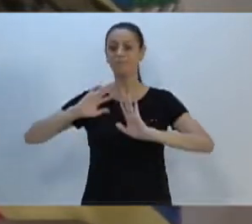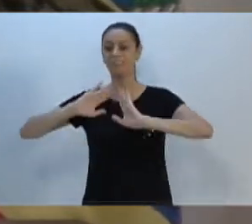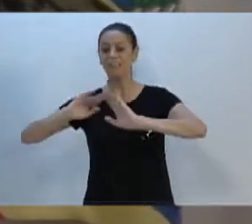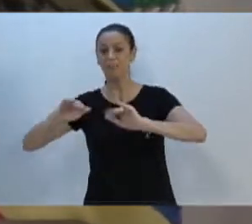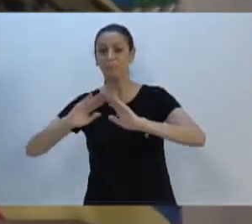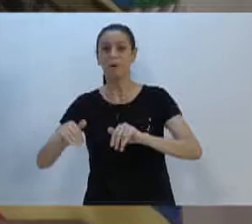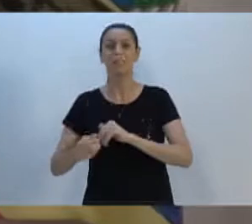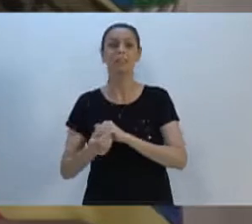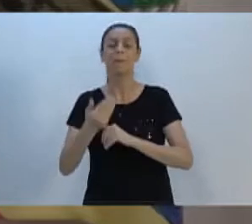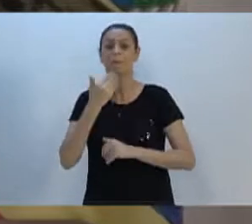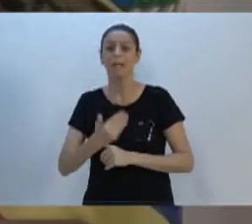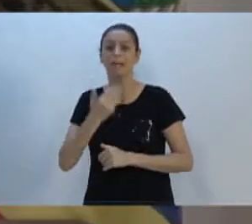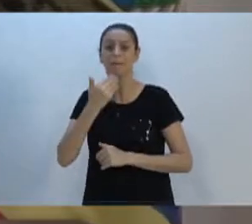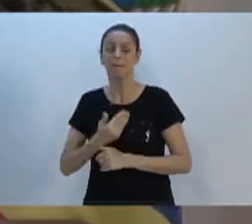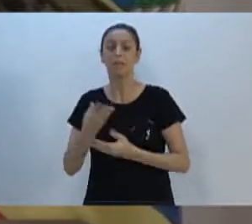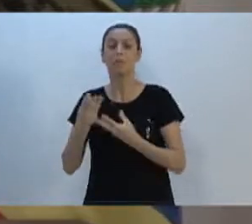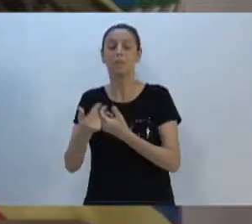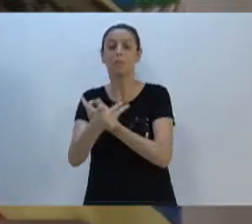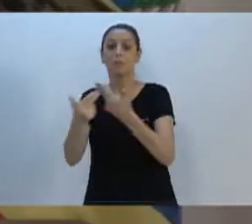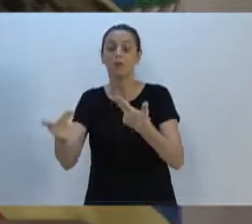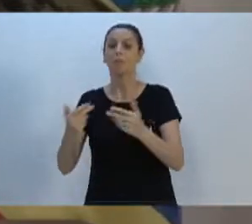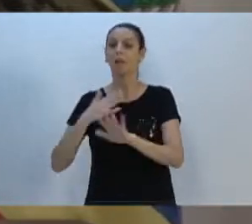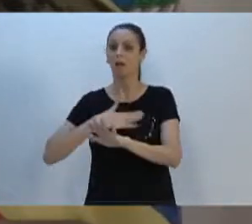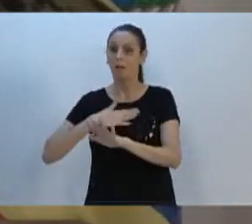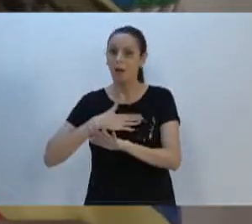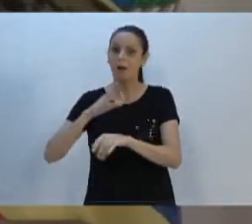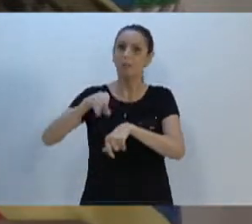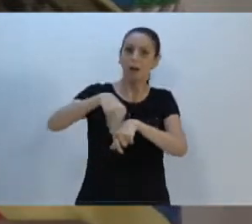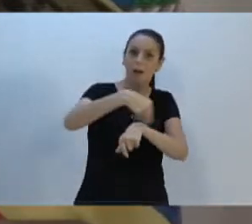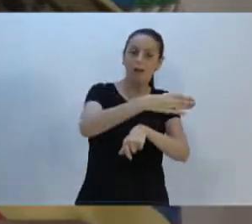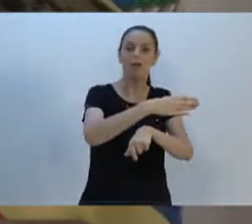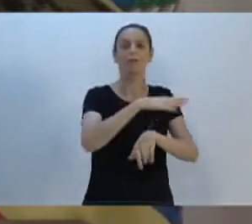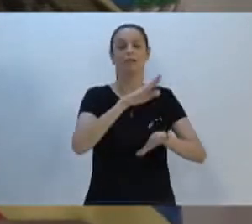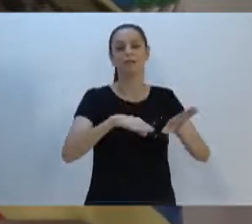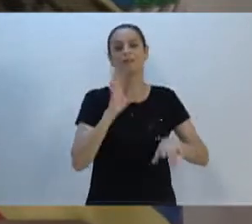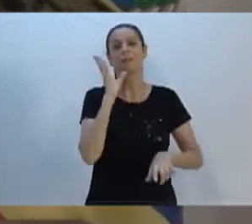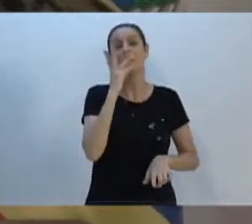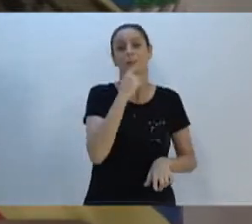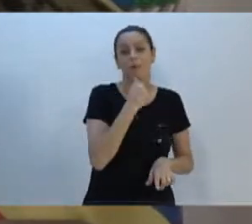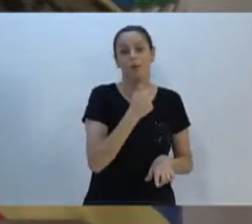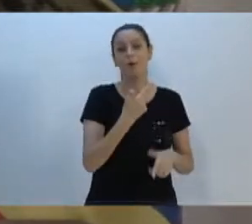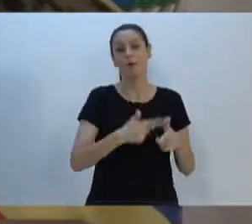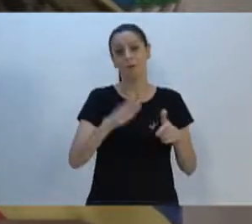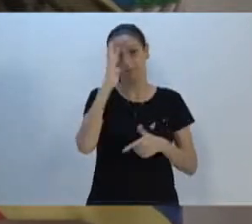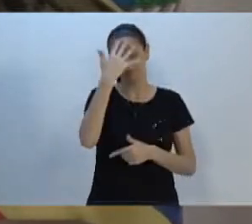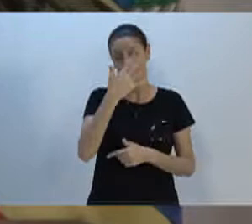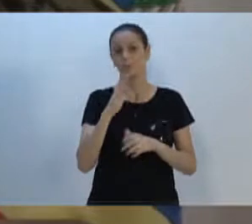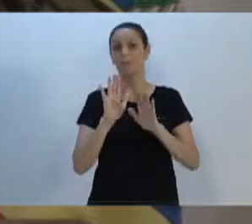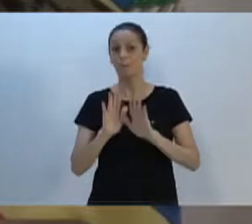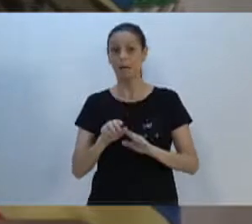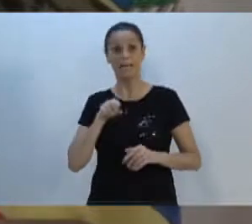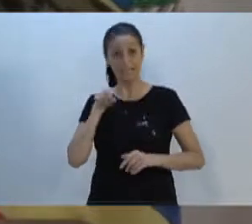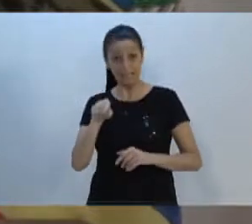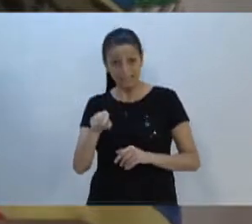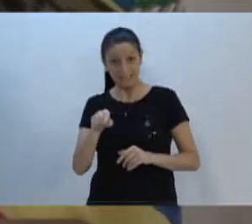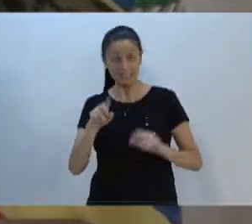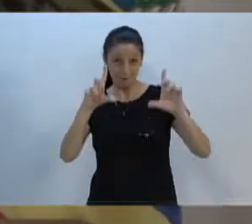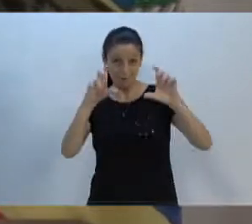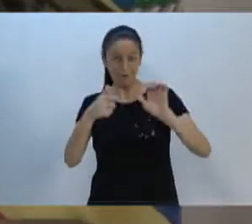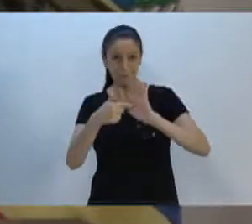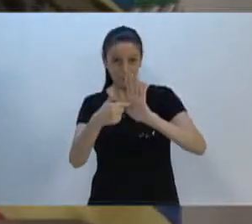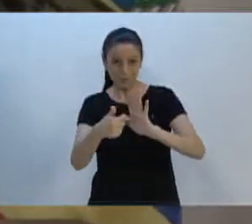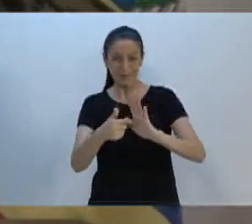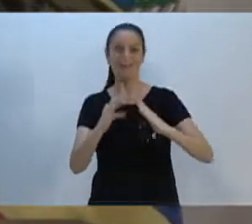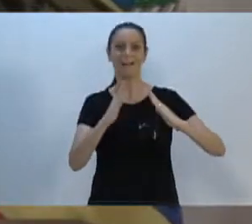demorando um pouco para sanar o problema. Mas ali foi sanado, a família Grades ali agradece, virida do governo, agradece o prefeito